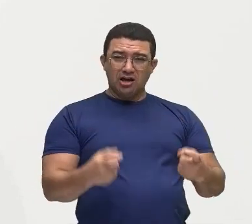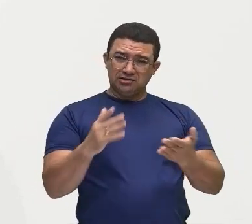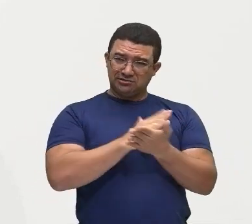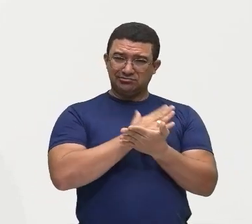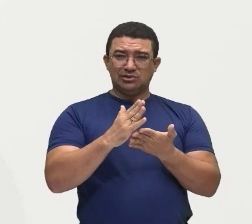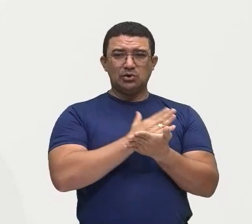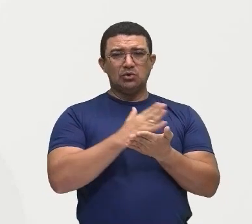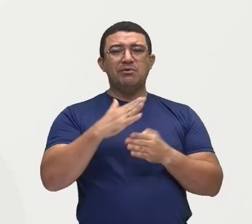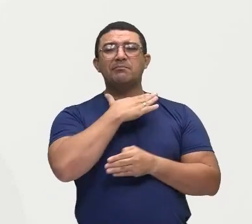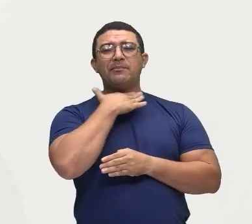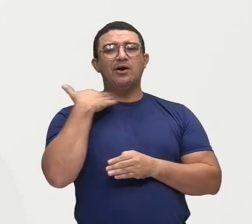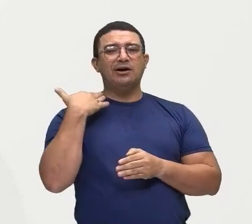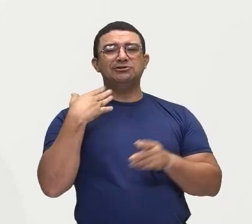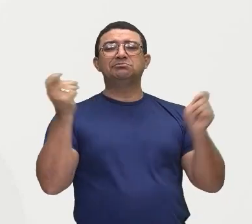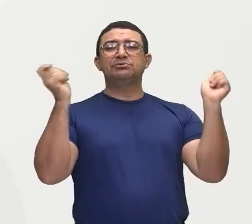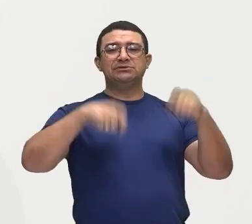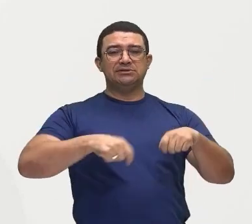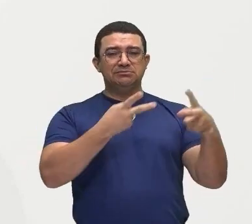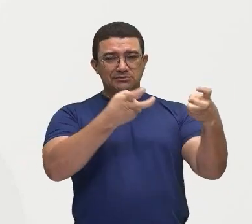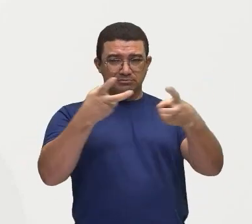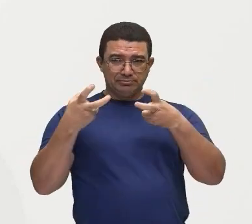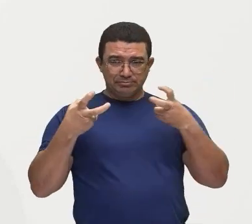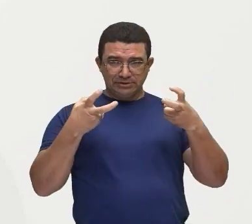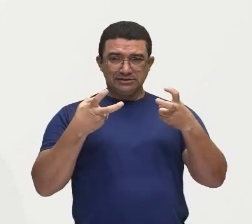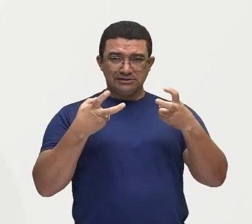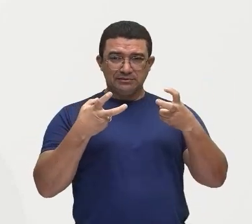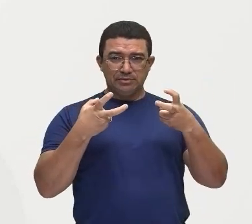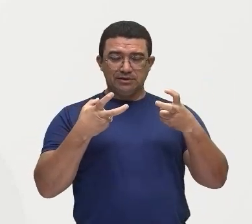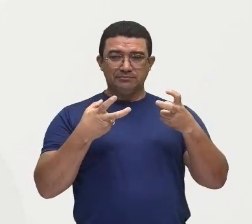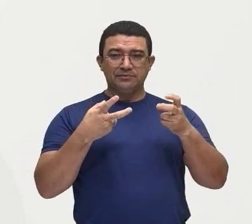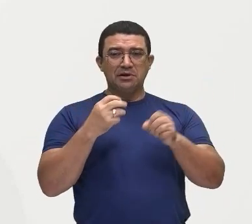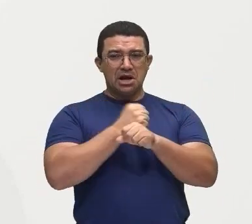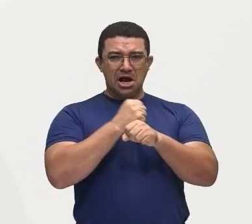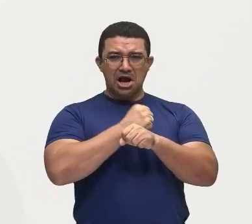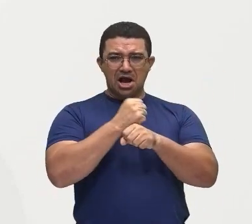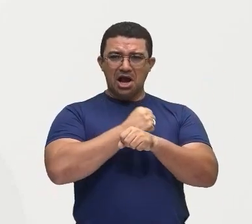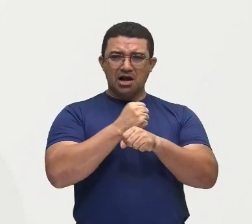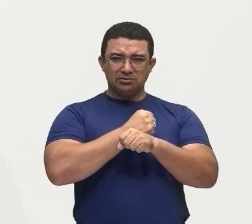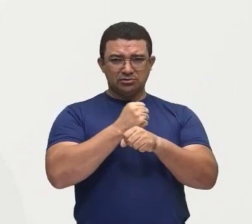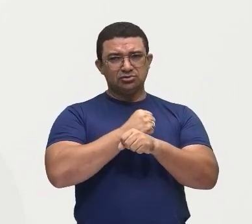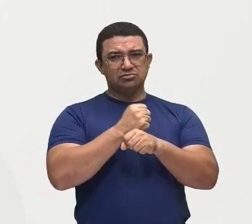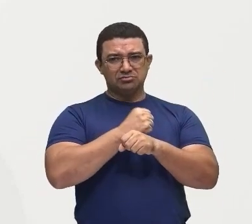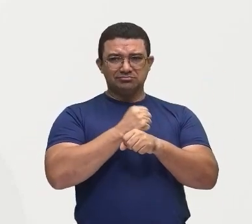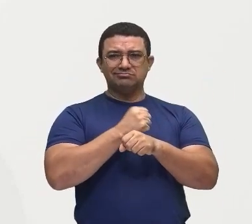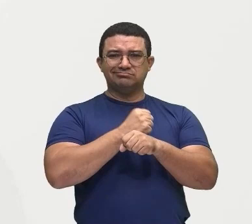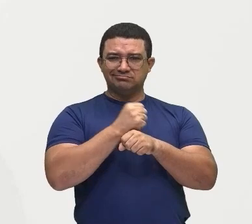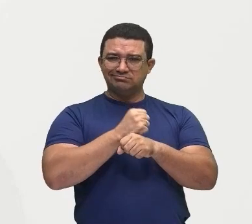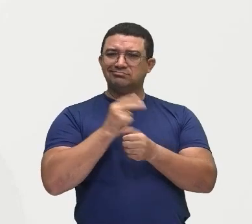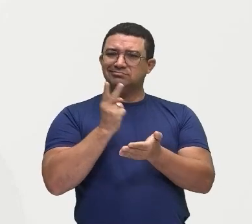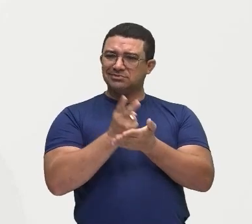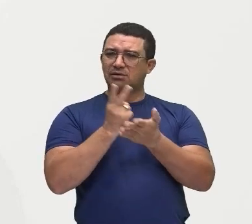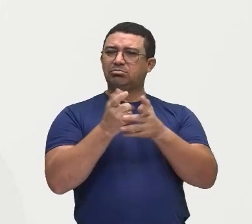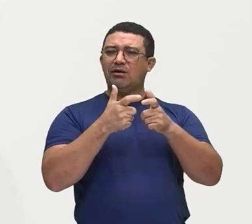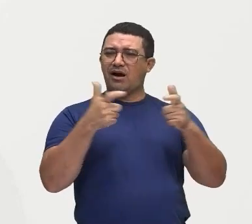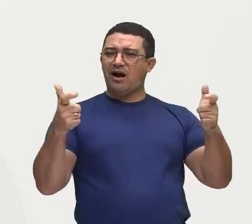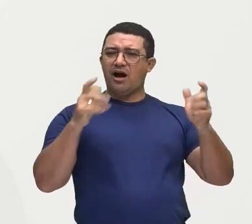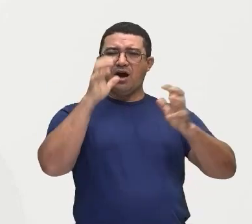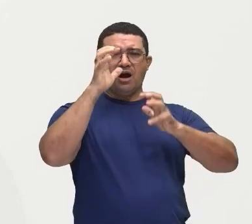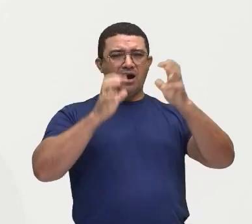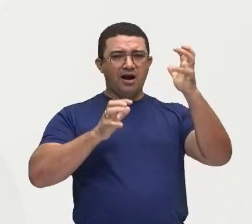como a gente pode observar aí nos últimos anos, né? Alguns conflitos que vêm crescendo bastante